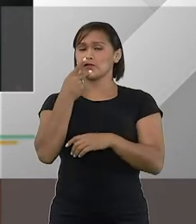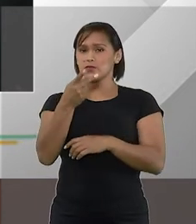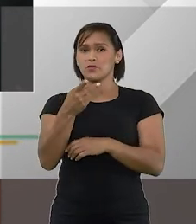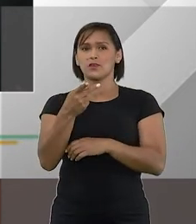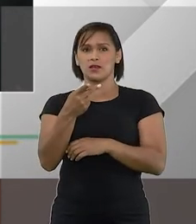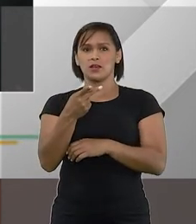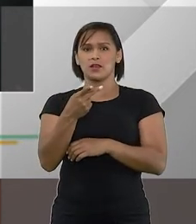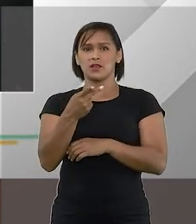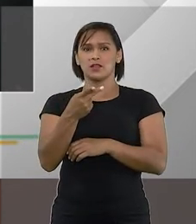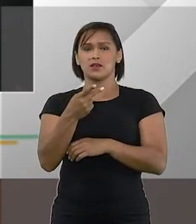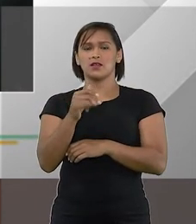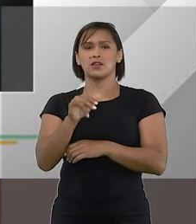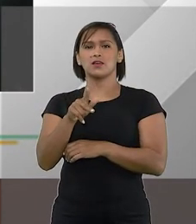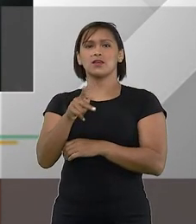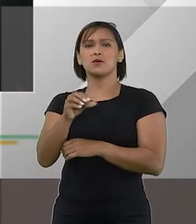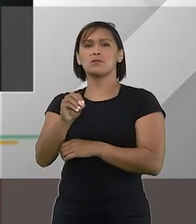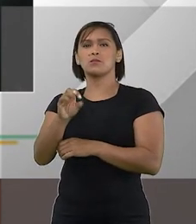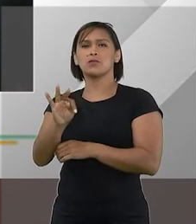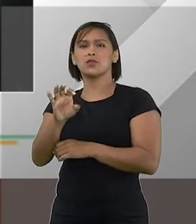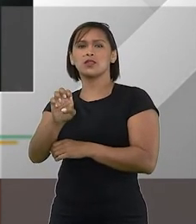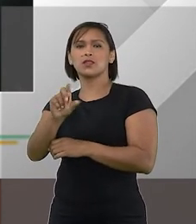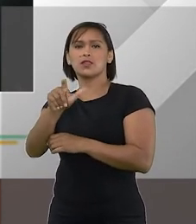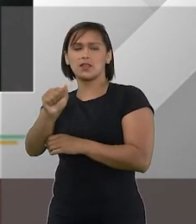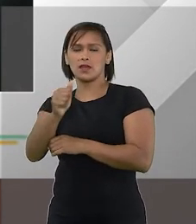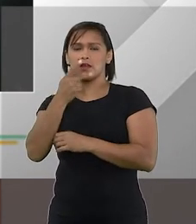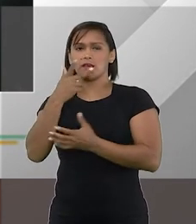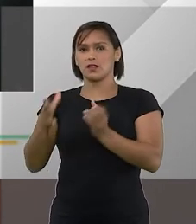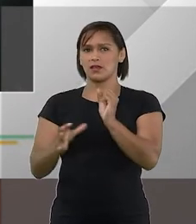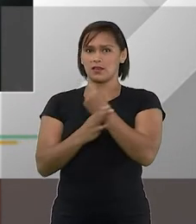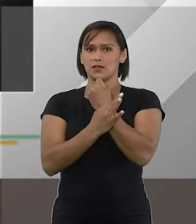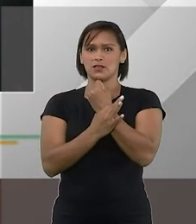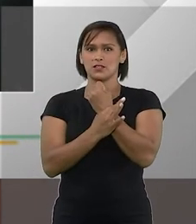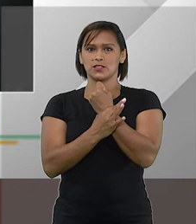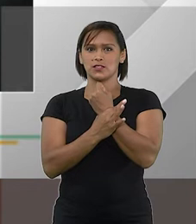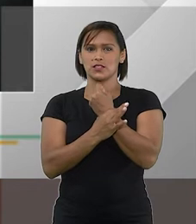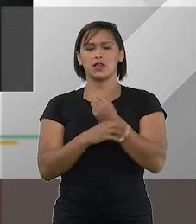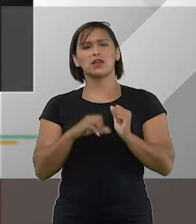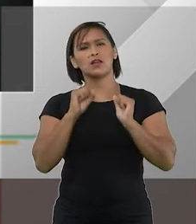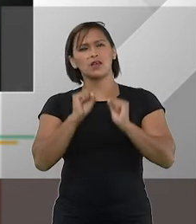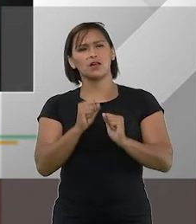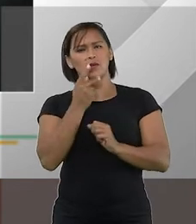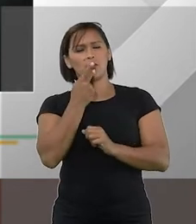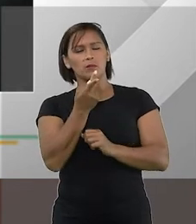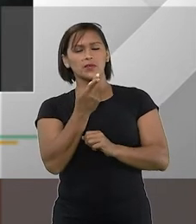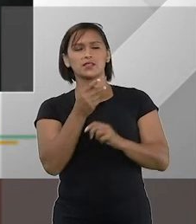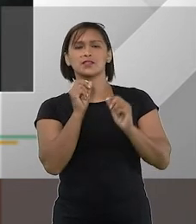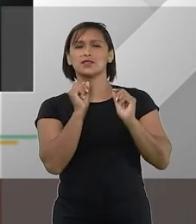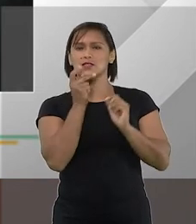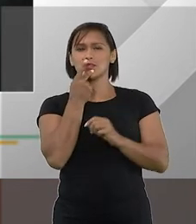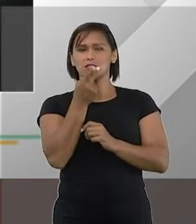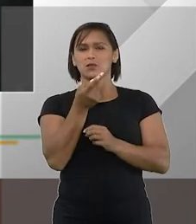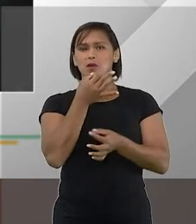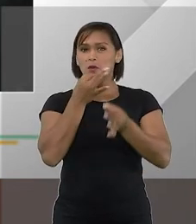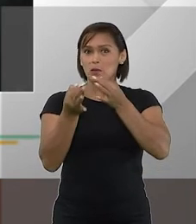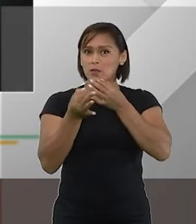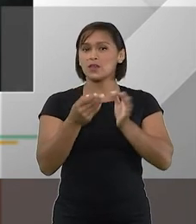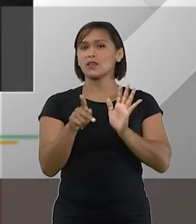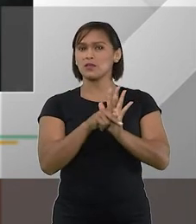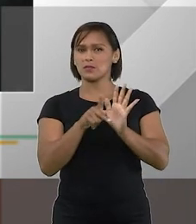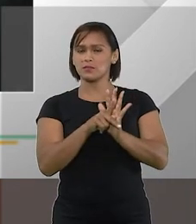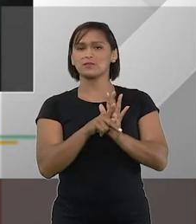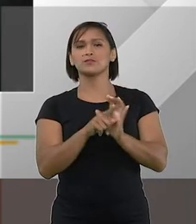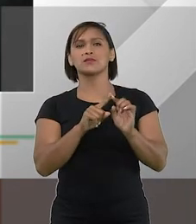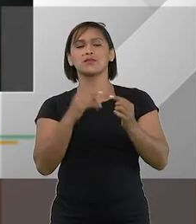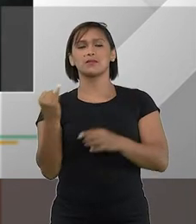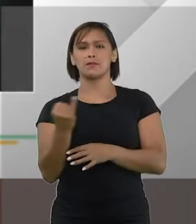estamos falando em hipoteca e garantia, eu não posso deixar de comentar um assunto que é